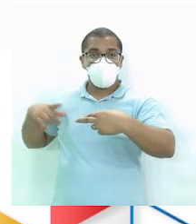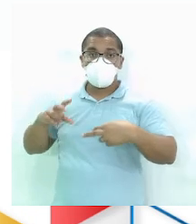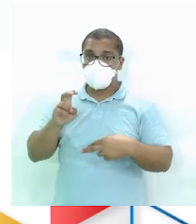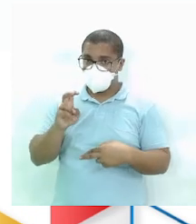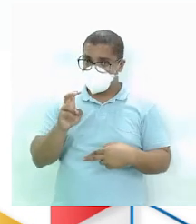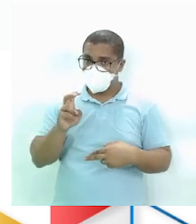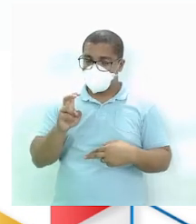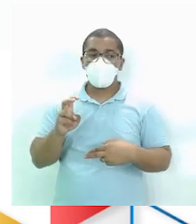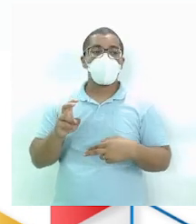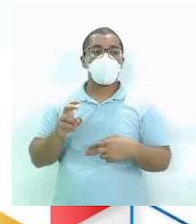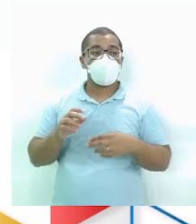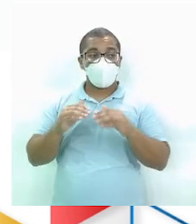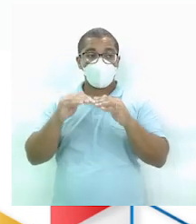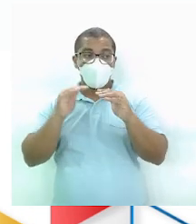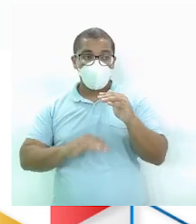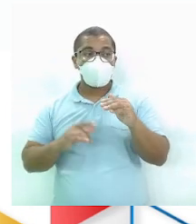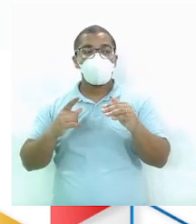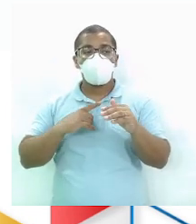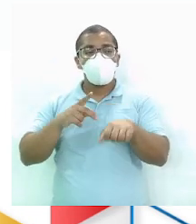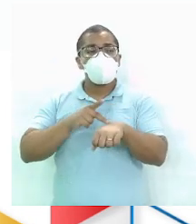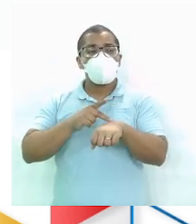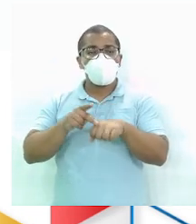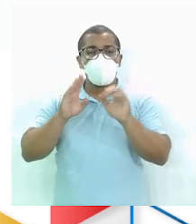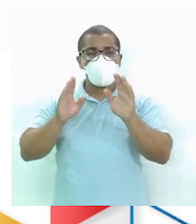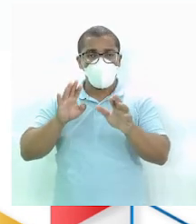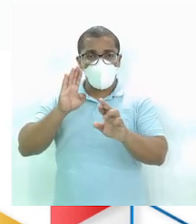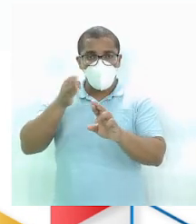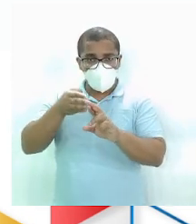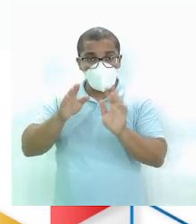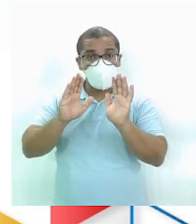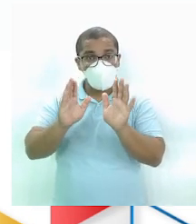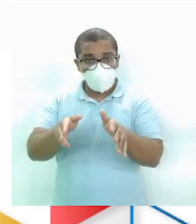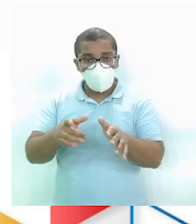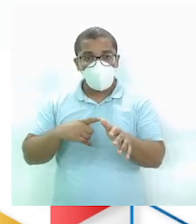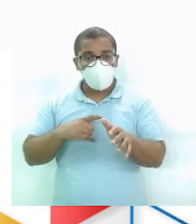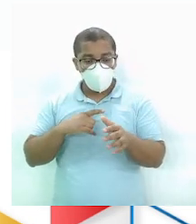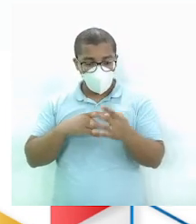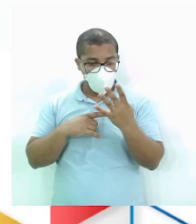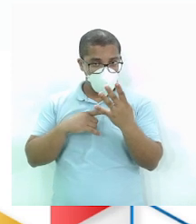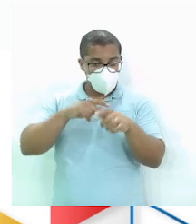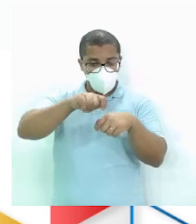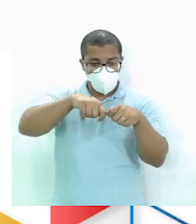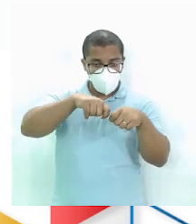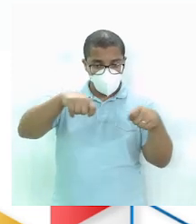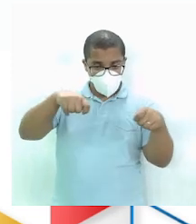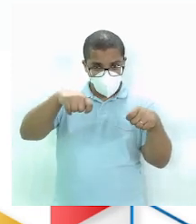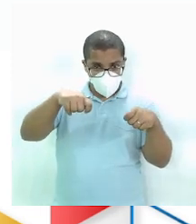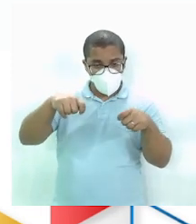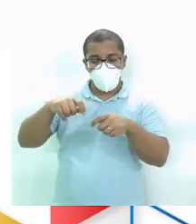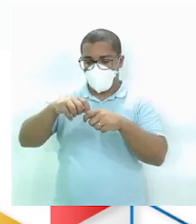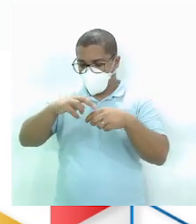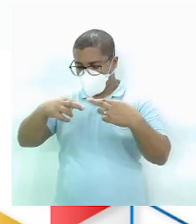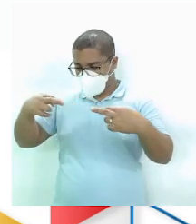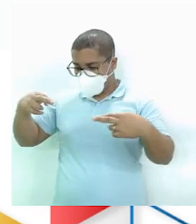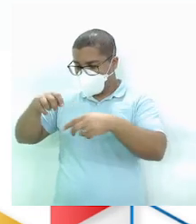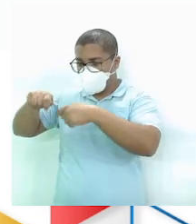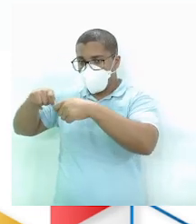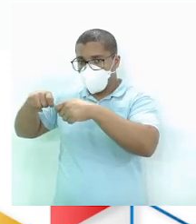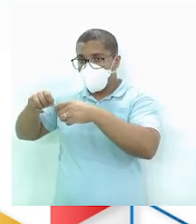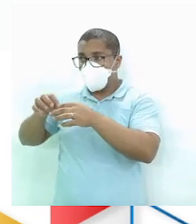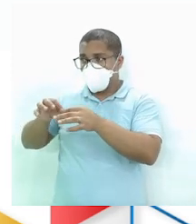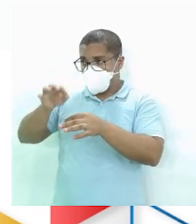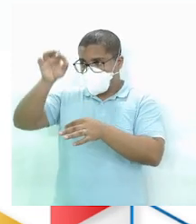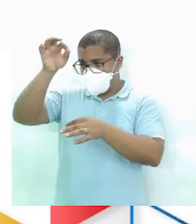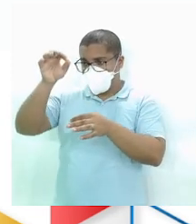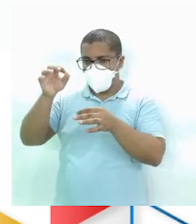Esse preto é aquele Que a gente referenciou Tá? Eu tenho quatro nós E na parte Aí Vertical Três